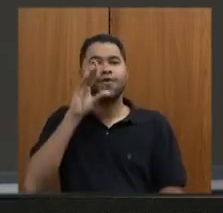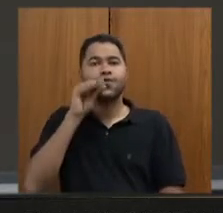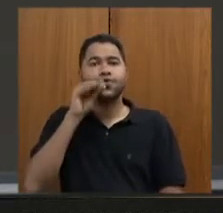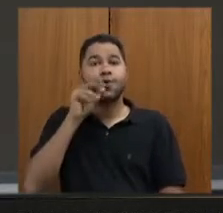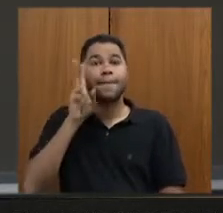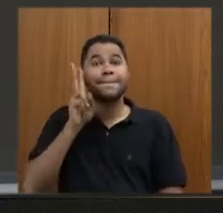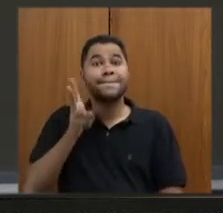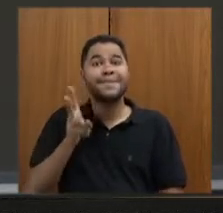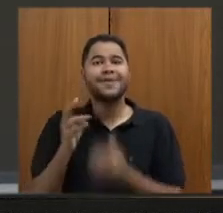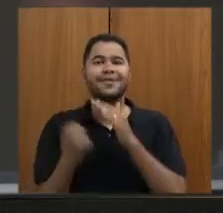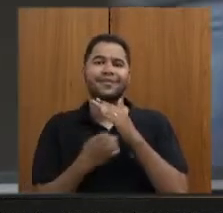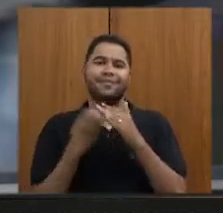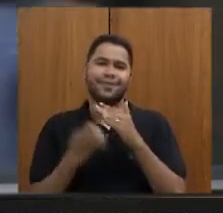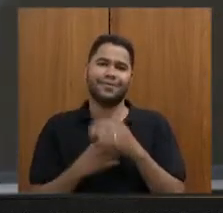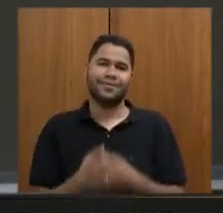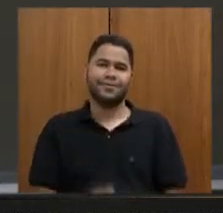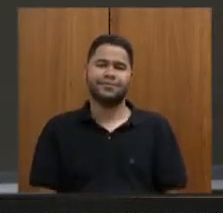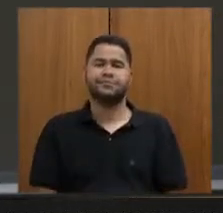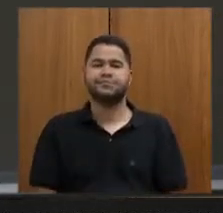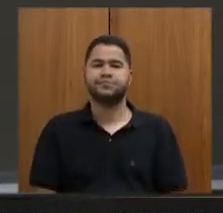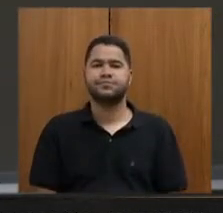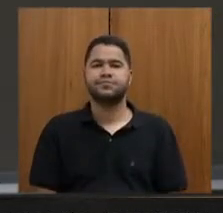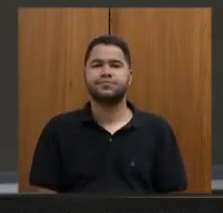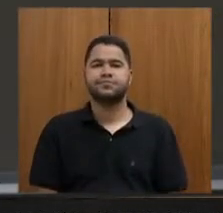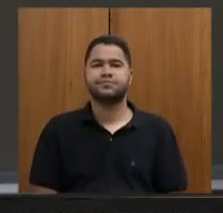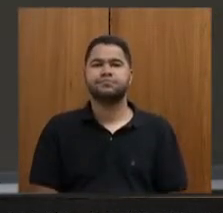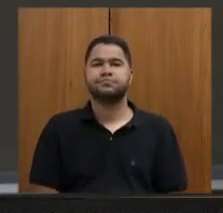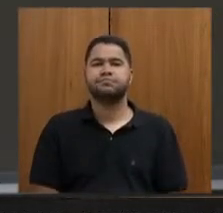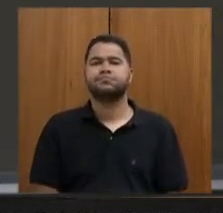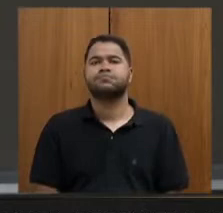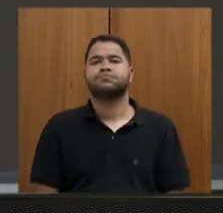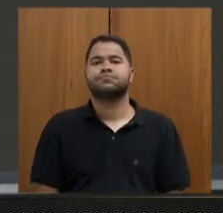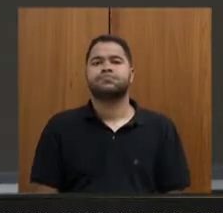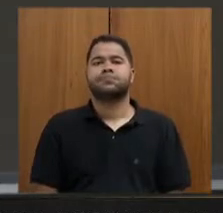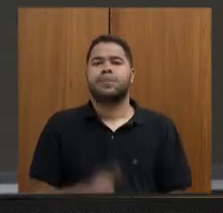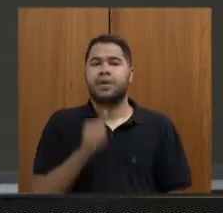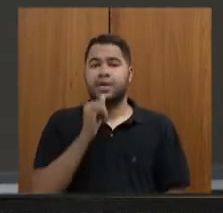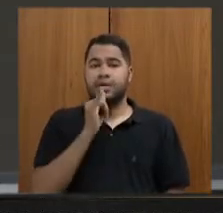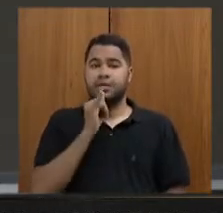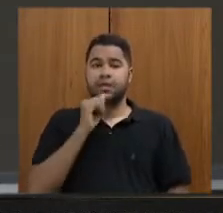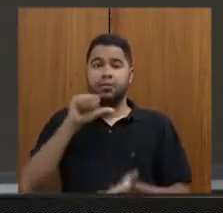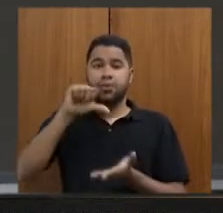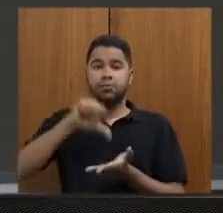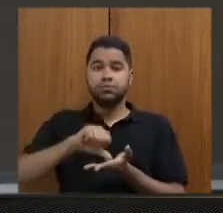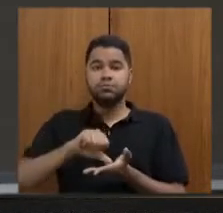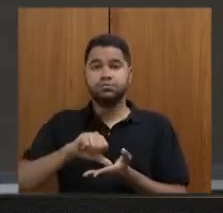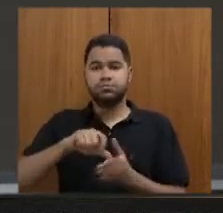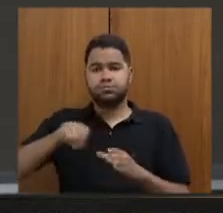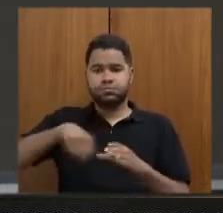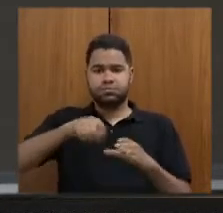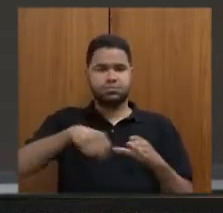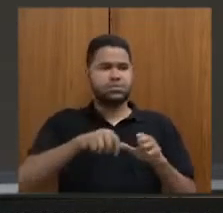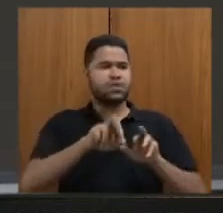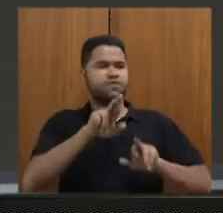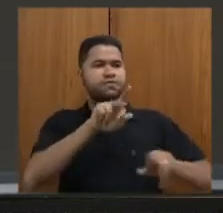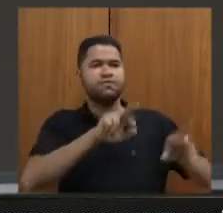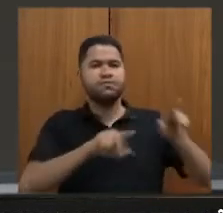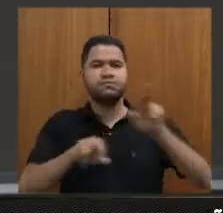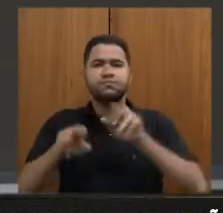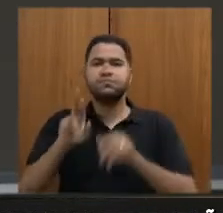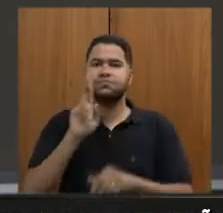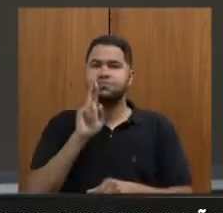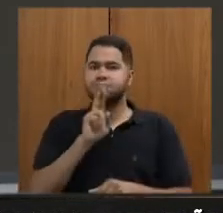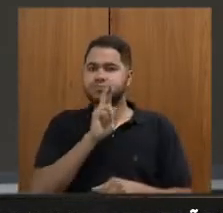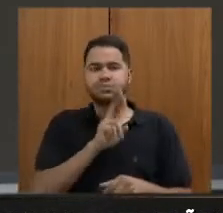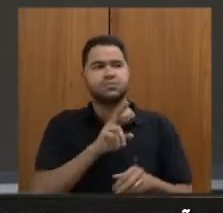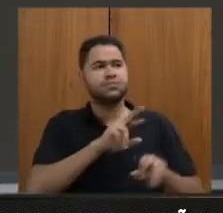mesma empresa. e, no caso de um polo gastronômico, vão ser funcionários de vários restaurantes diferentes, funcionários de